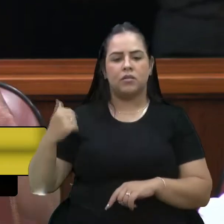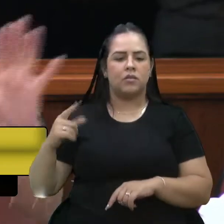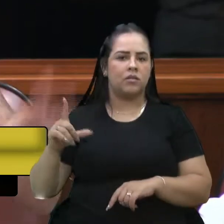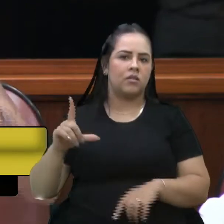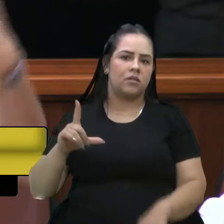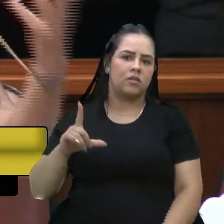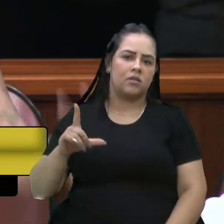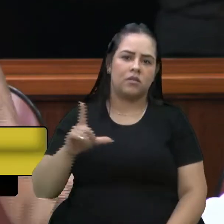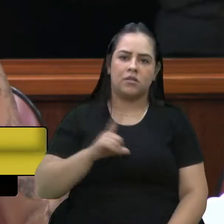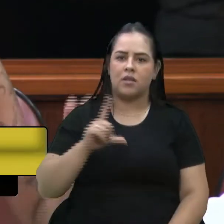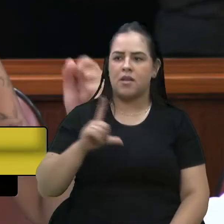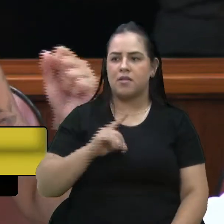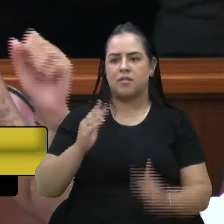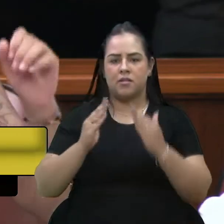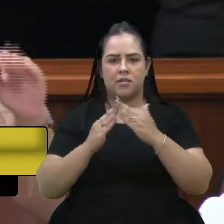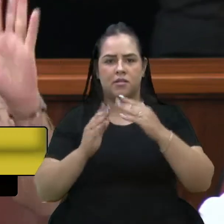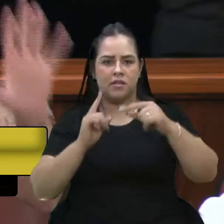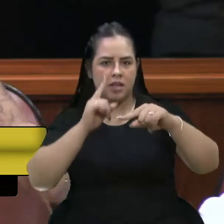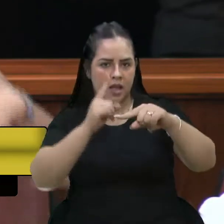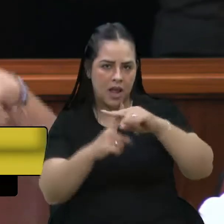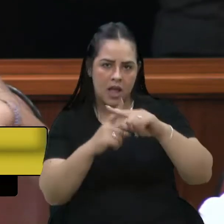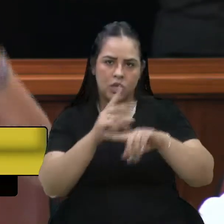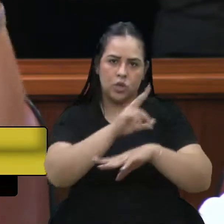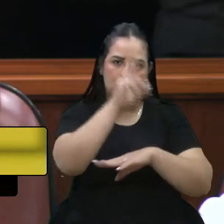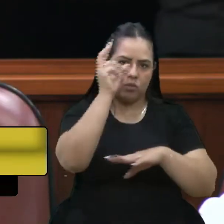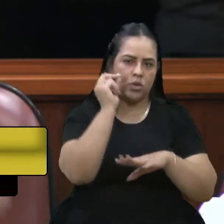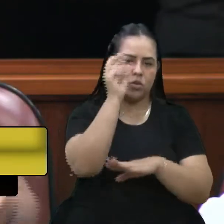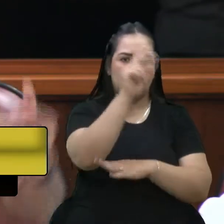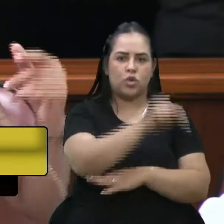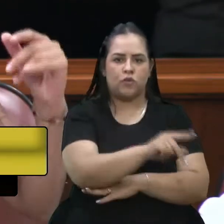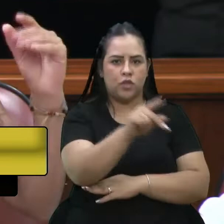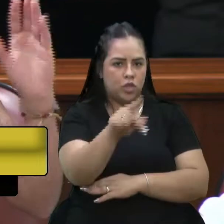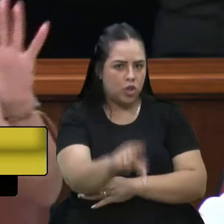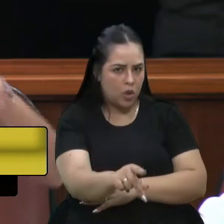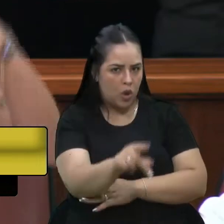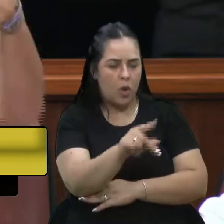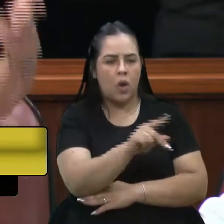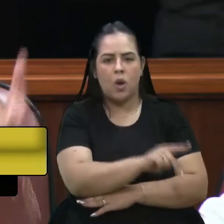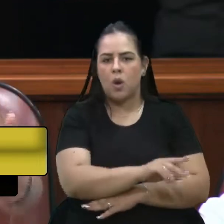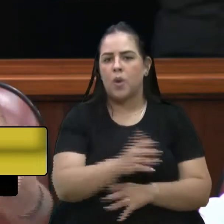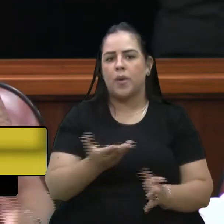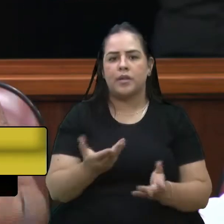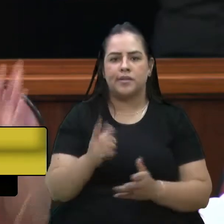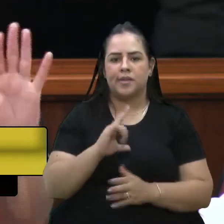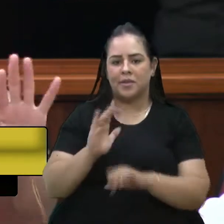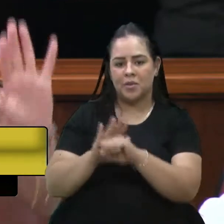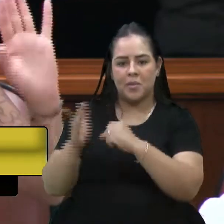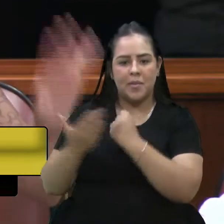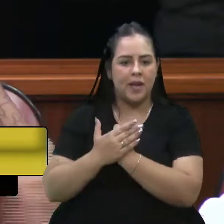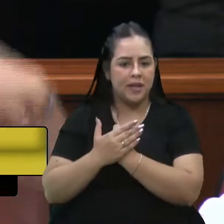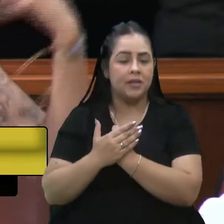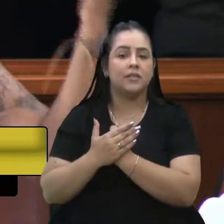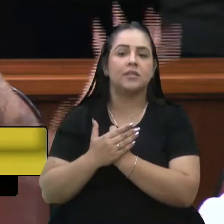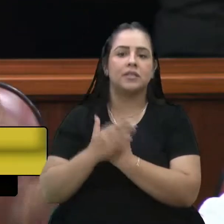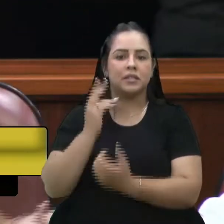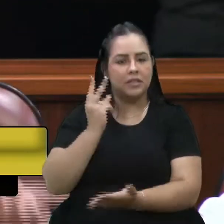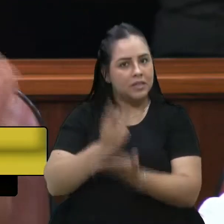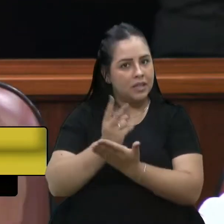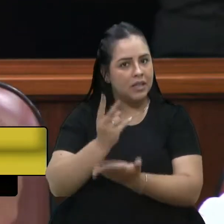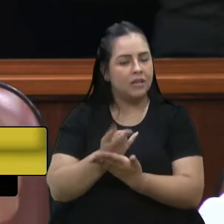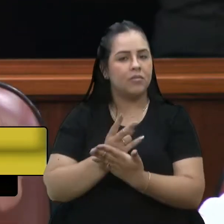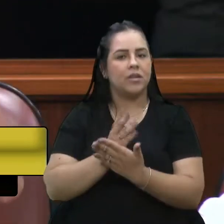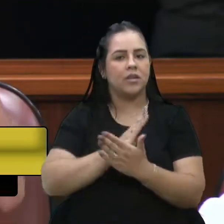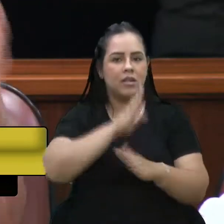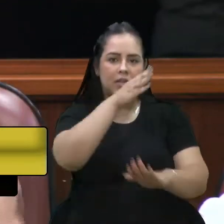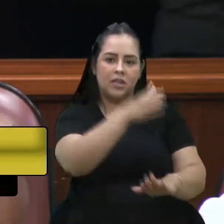as igrejas dos municípios, professoras dos bairros que se disponibilizavam a